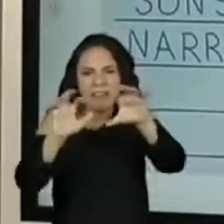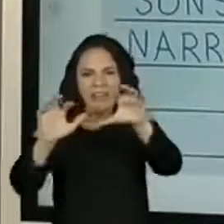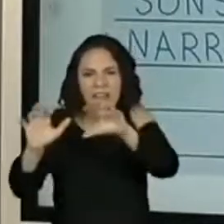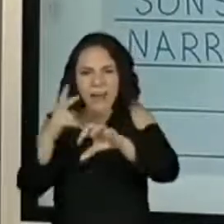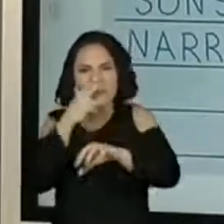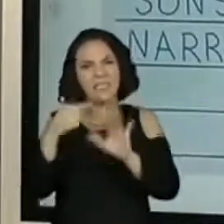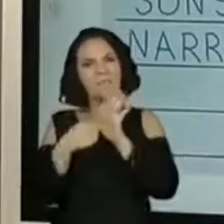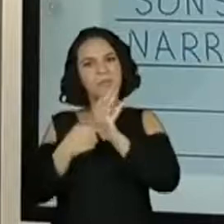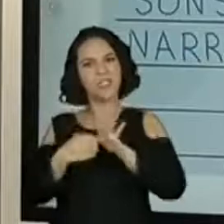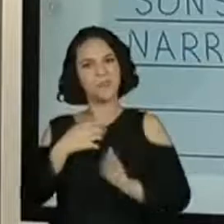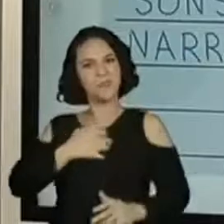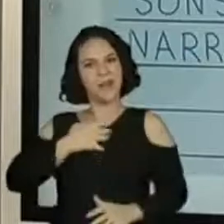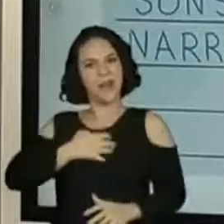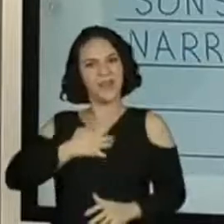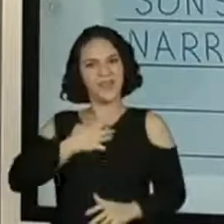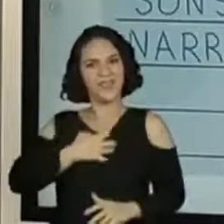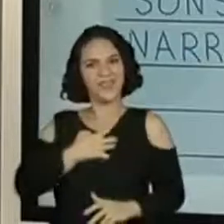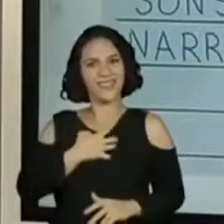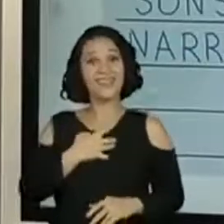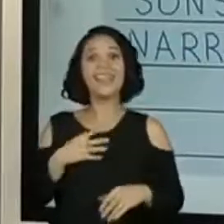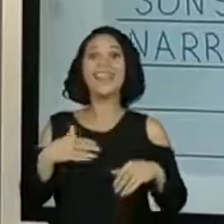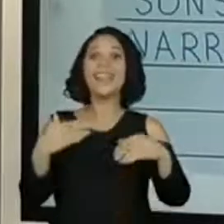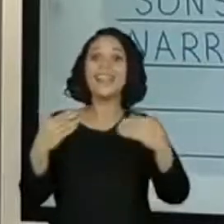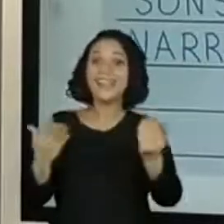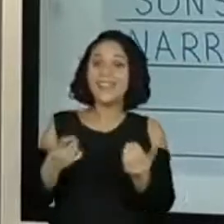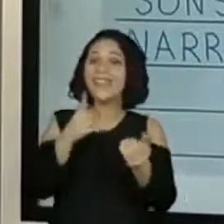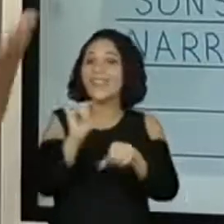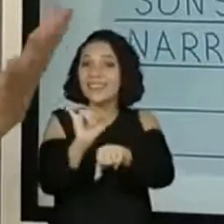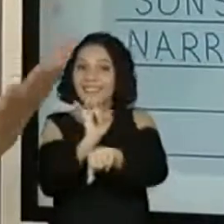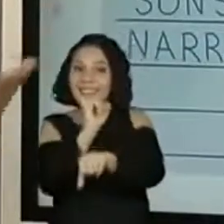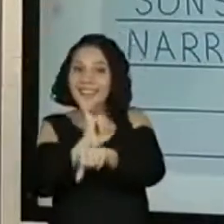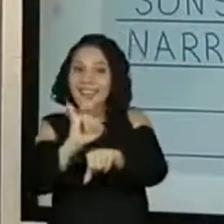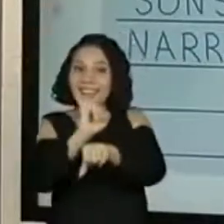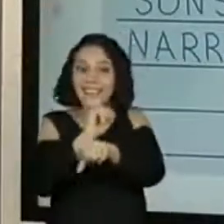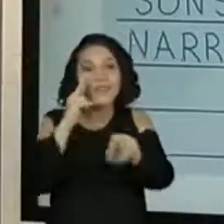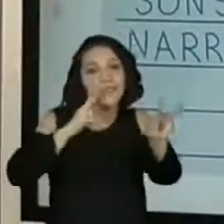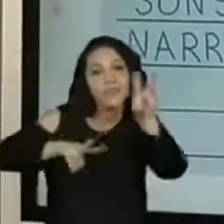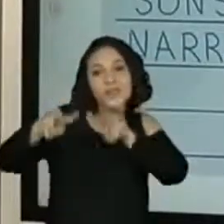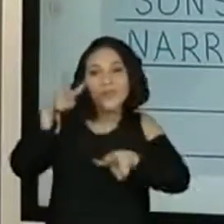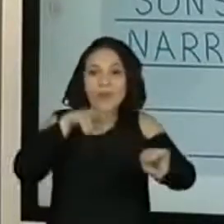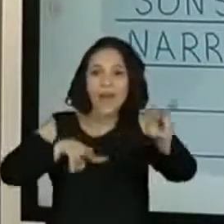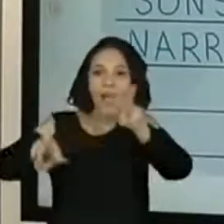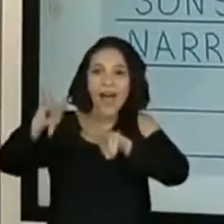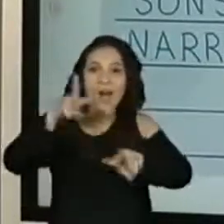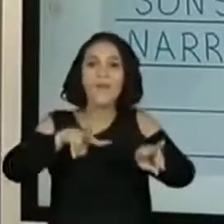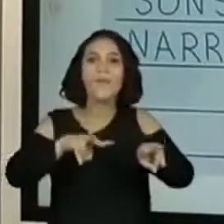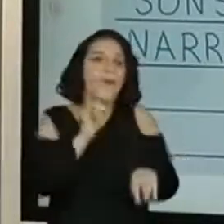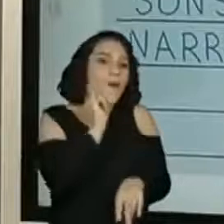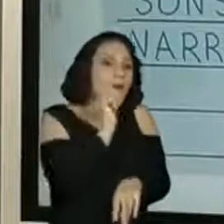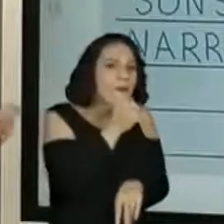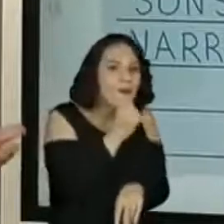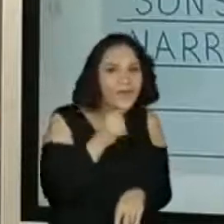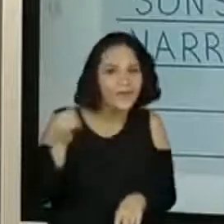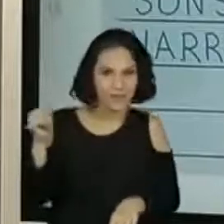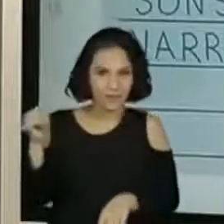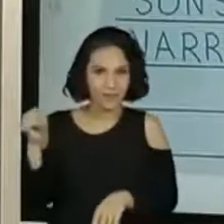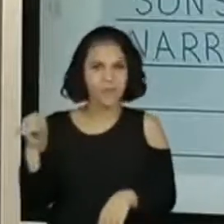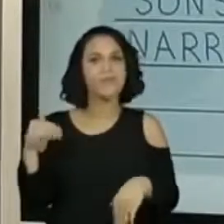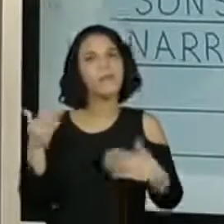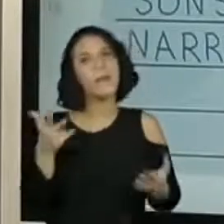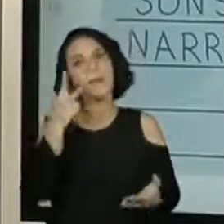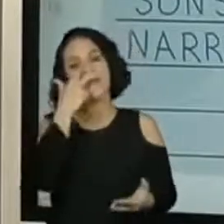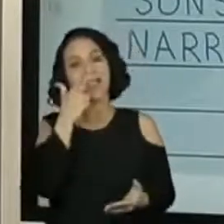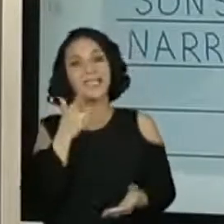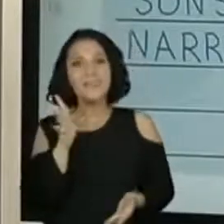Então, percebam que quanto mais recursos gráficos ele trouxer para contar a história que ele tem, mais legal